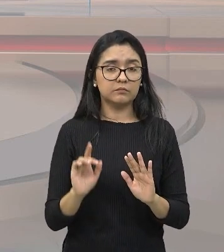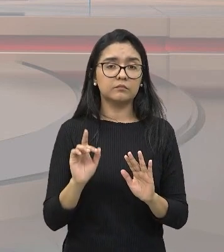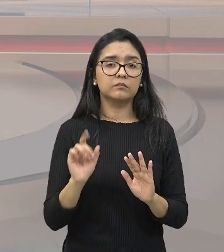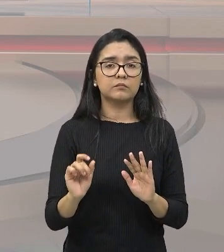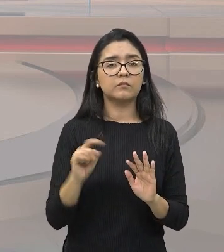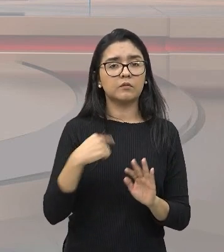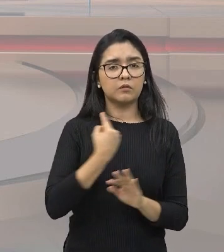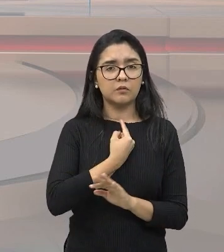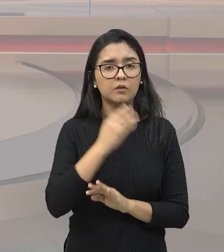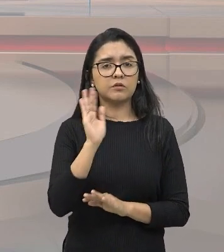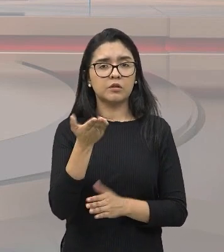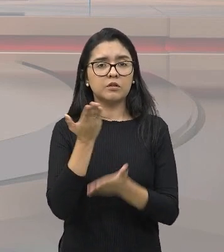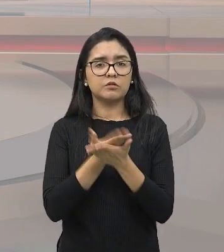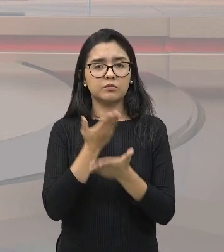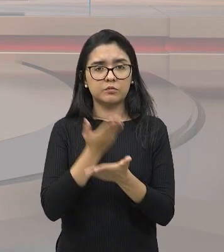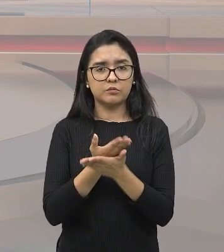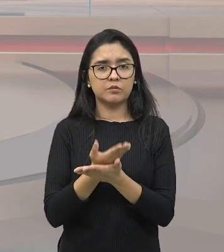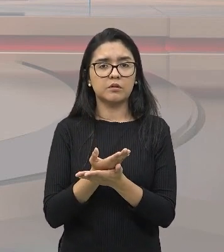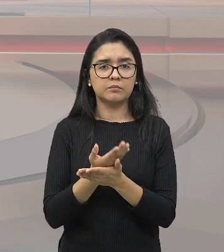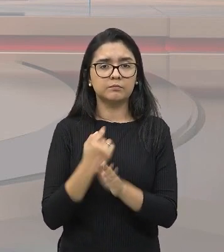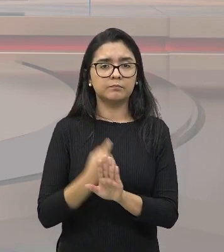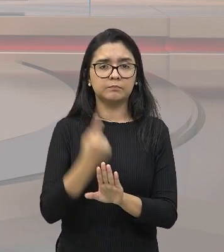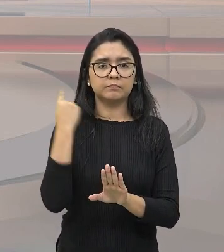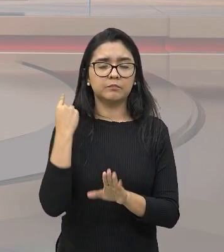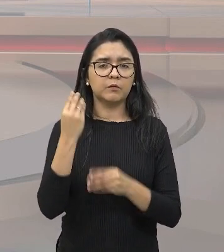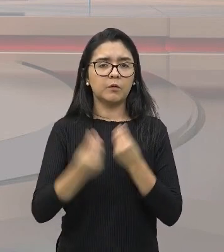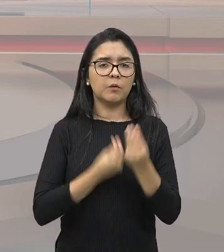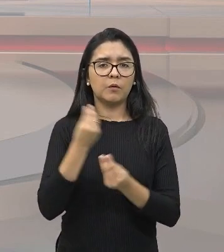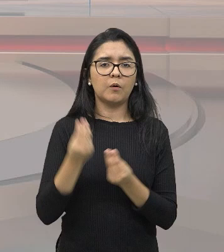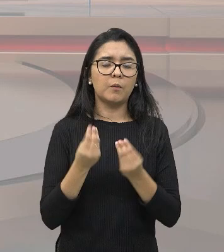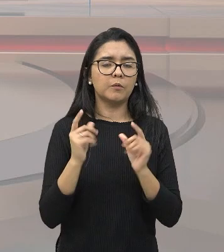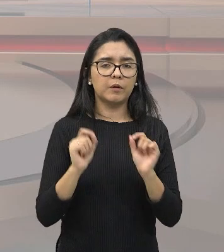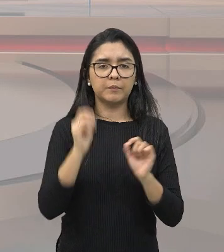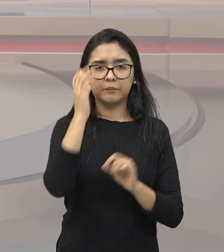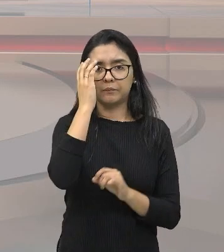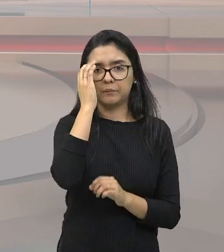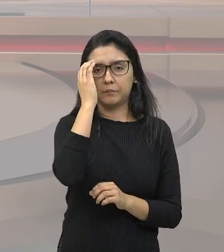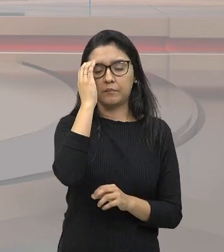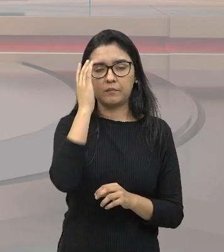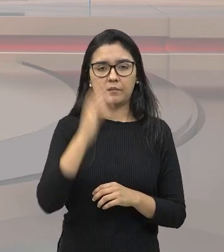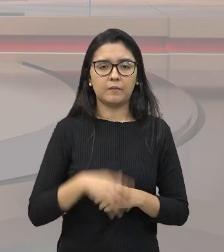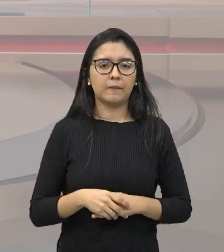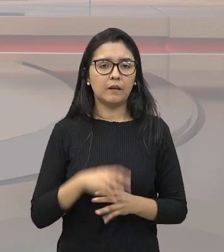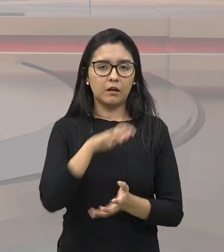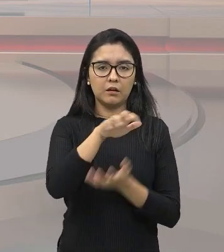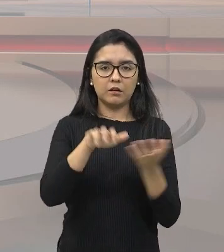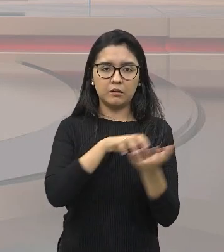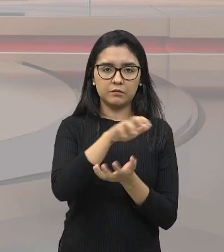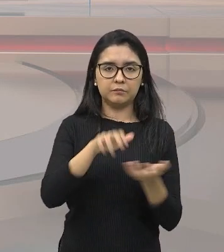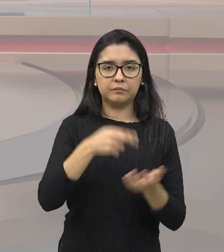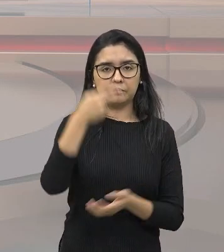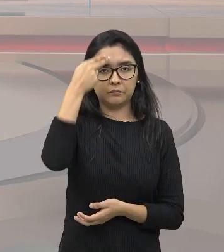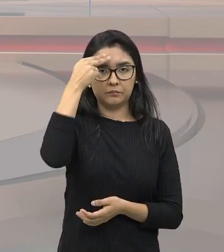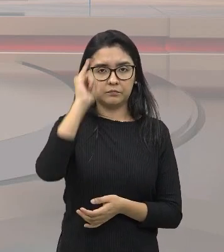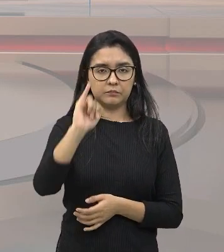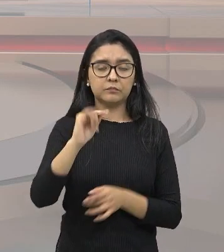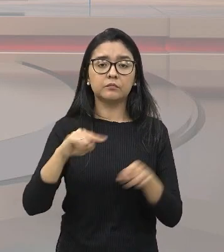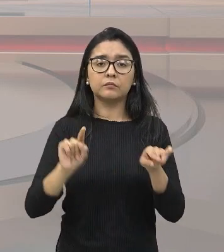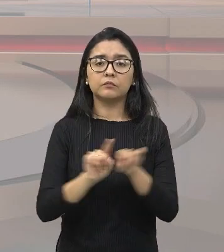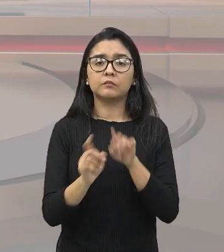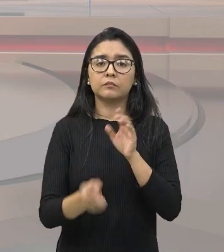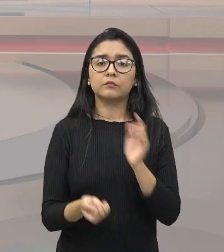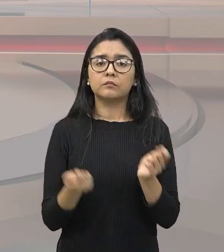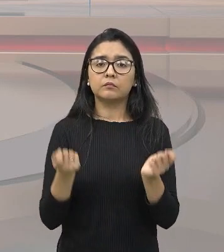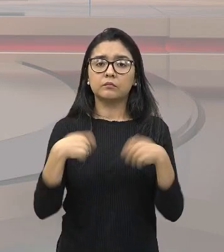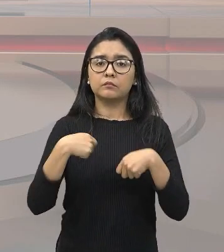a gente já verificou em um determinado momento do andamento do nosso componente que a Revolução Haitiana acabou gerando um